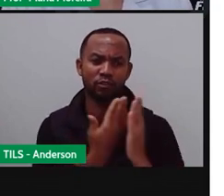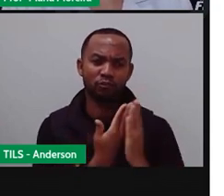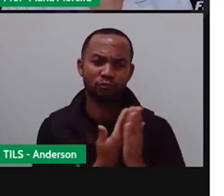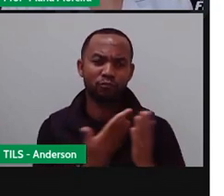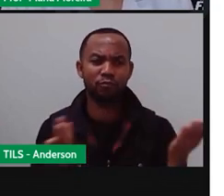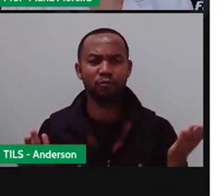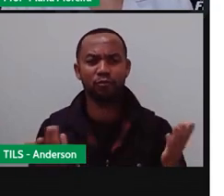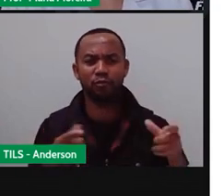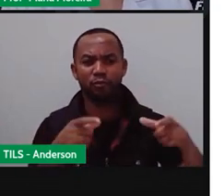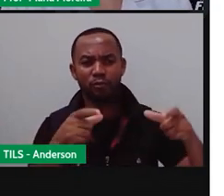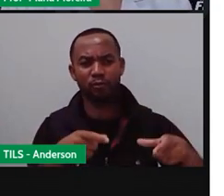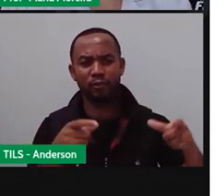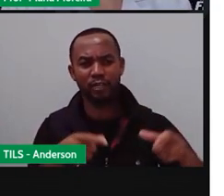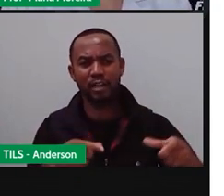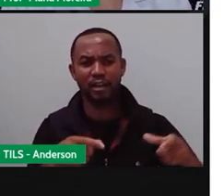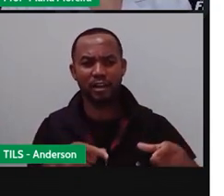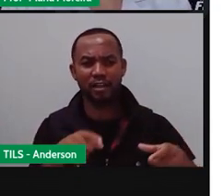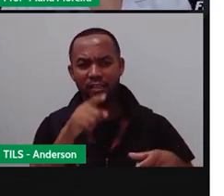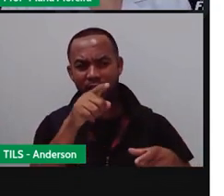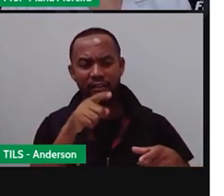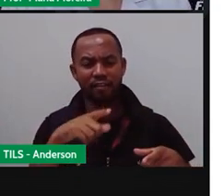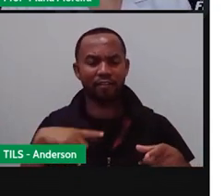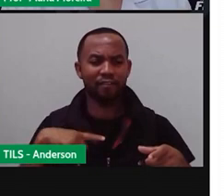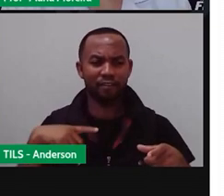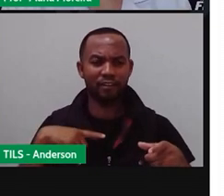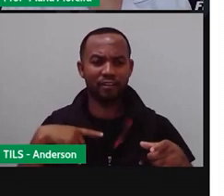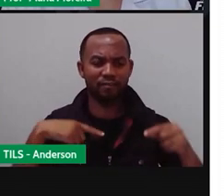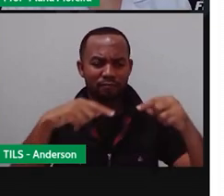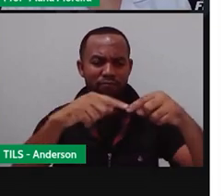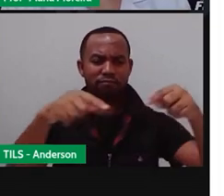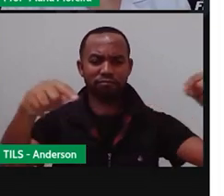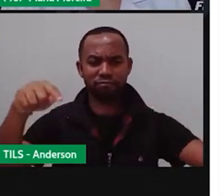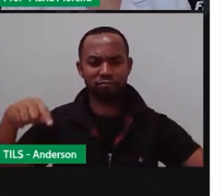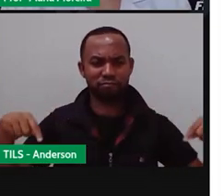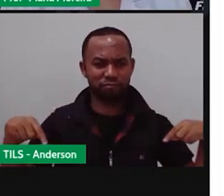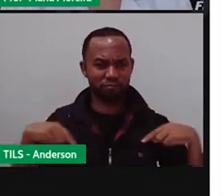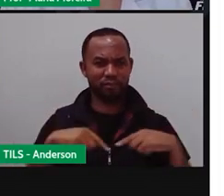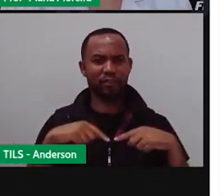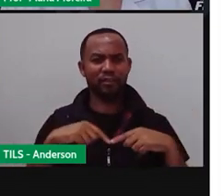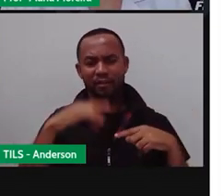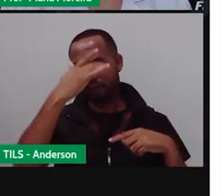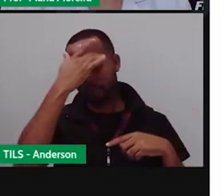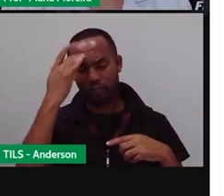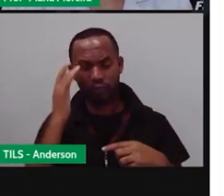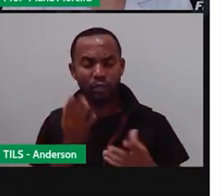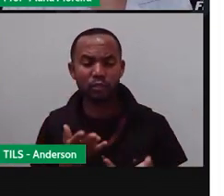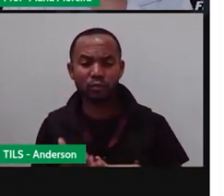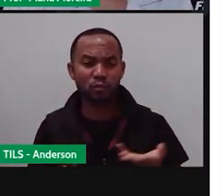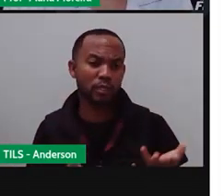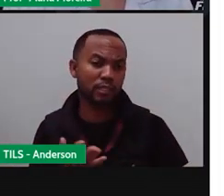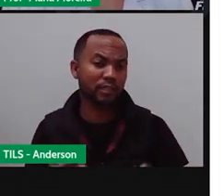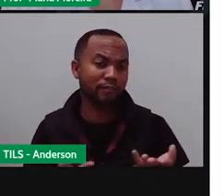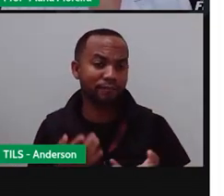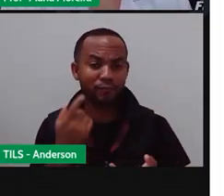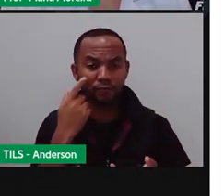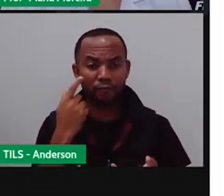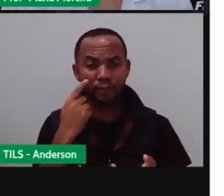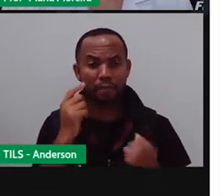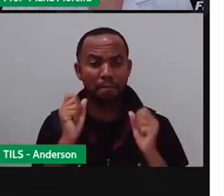viveiros. Algumas, né, são mantidas no cercado para serem preservadas e futuramente, né,